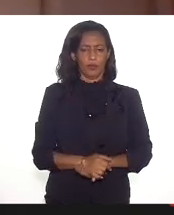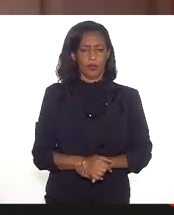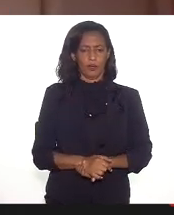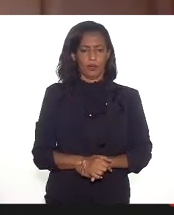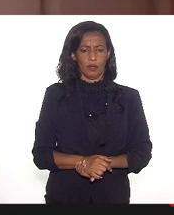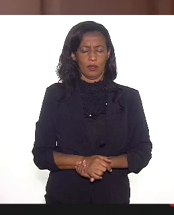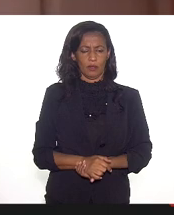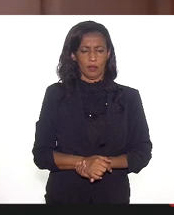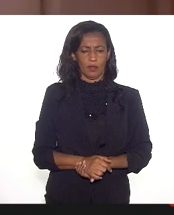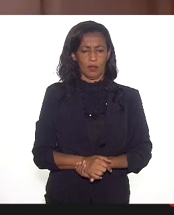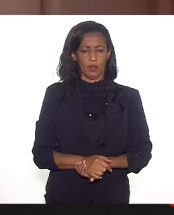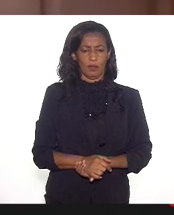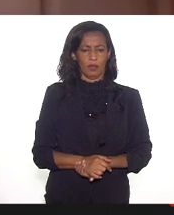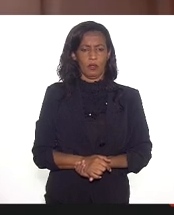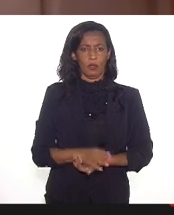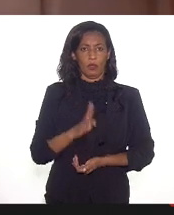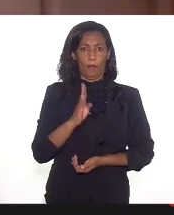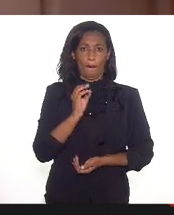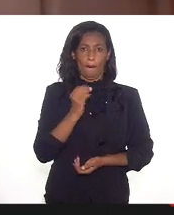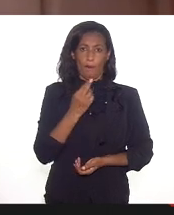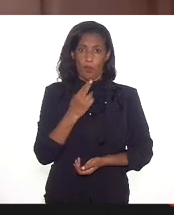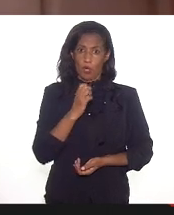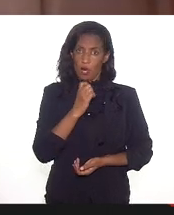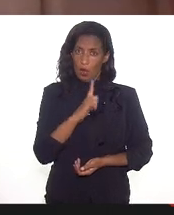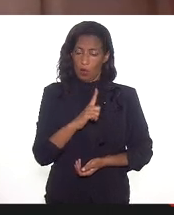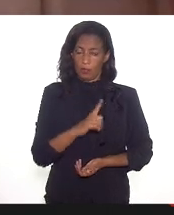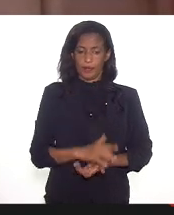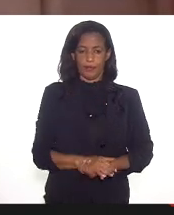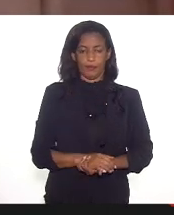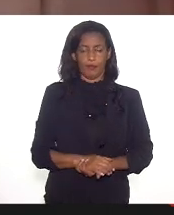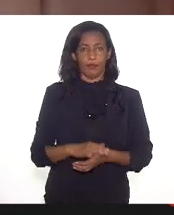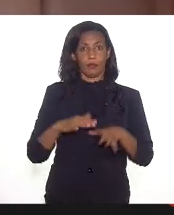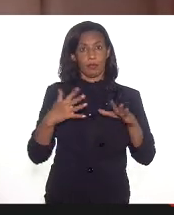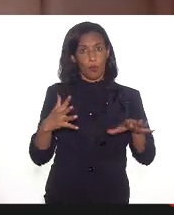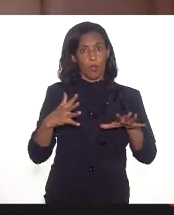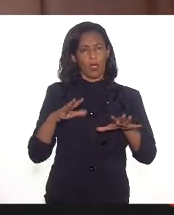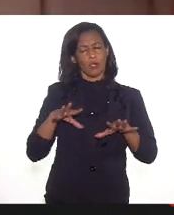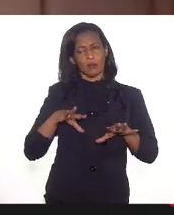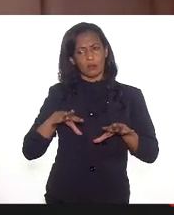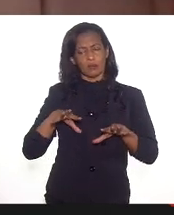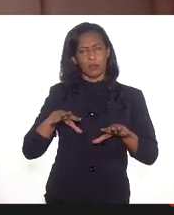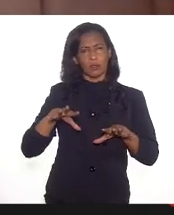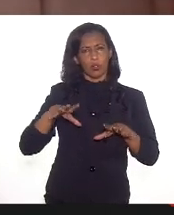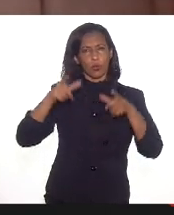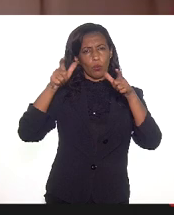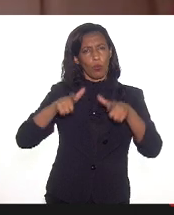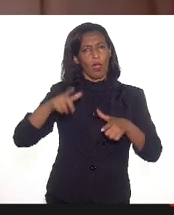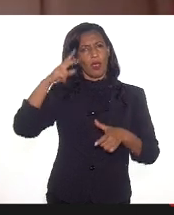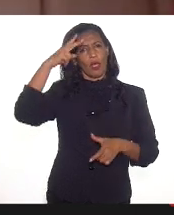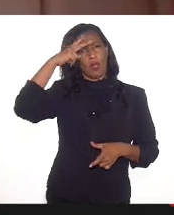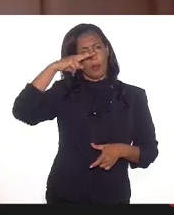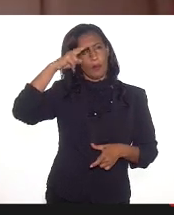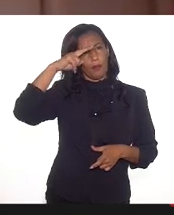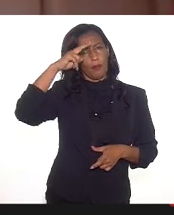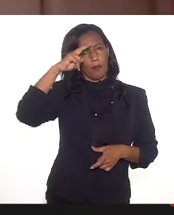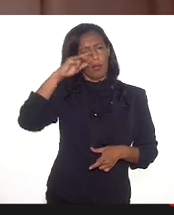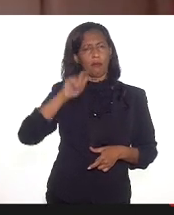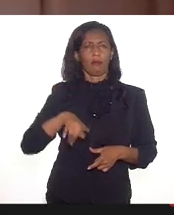Favelados do Borel. Então, esses espaços de memória é importante